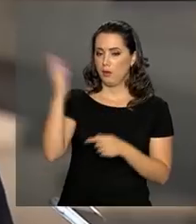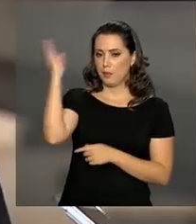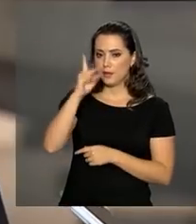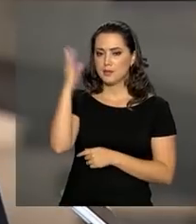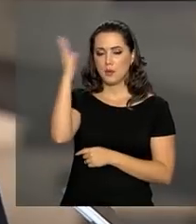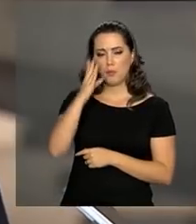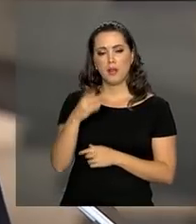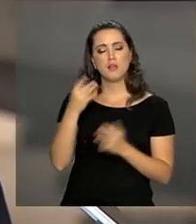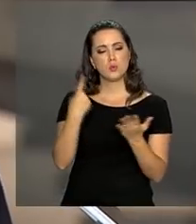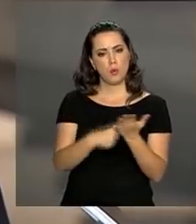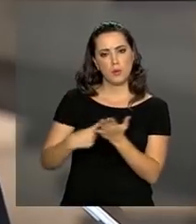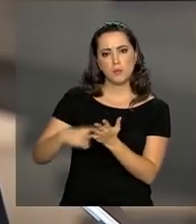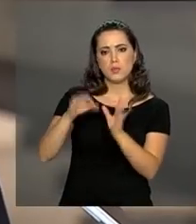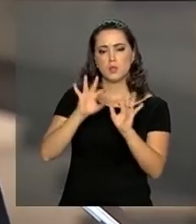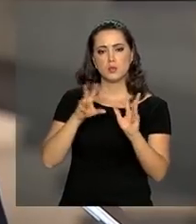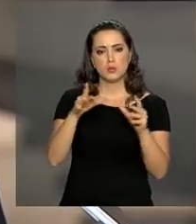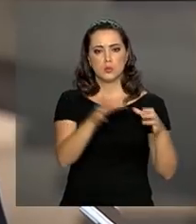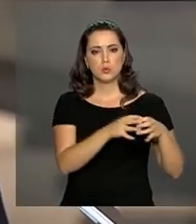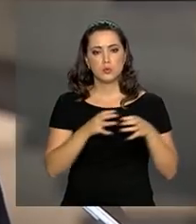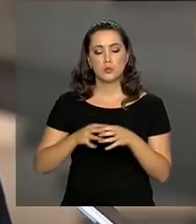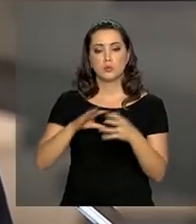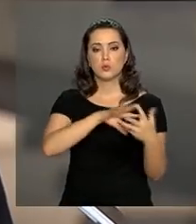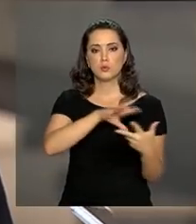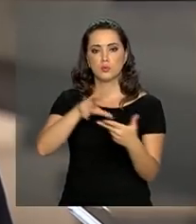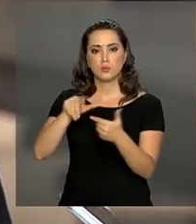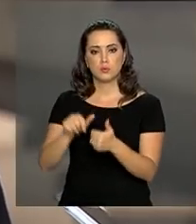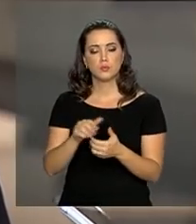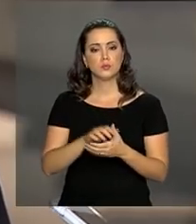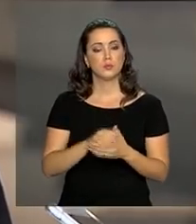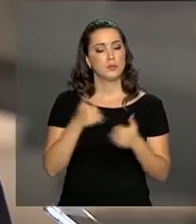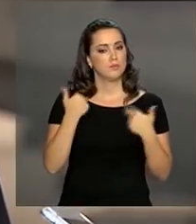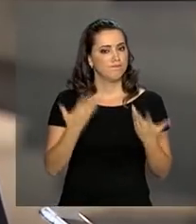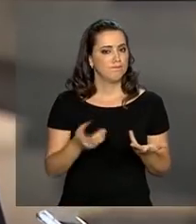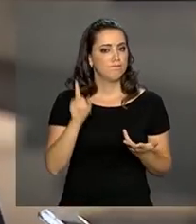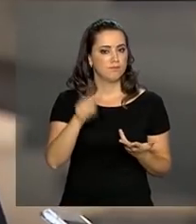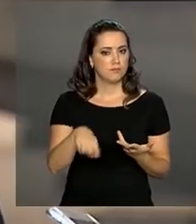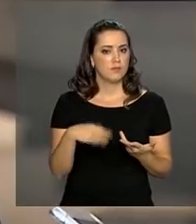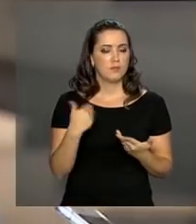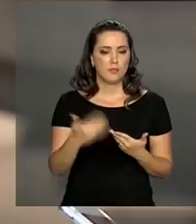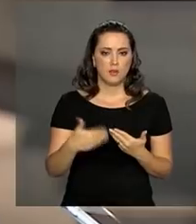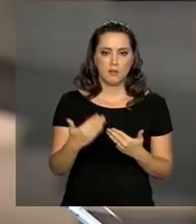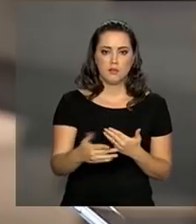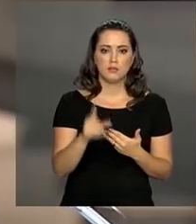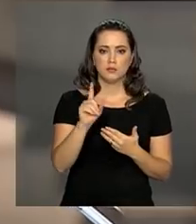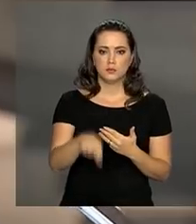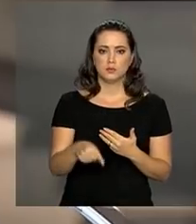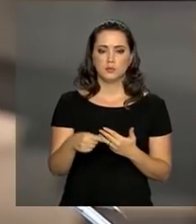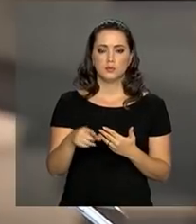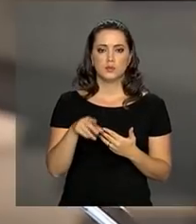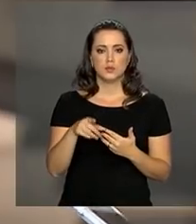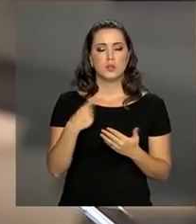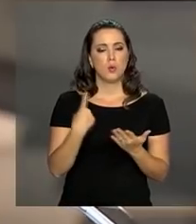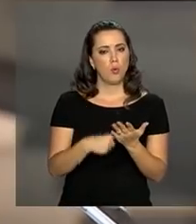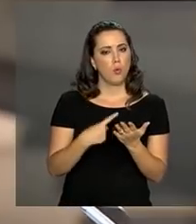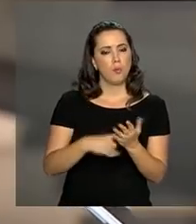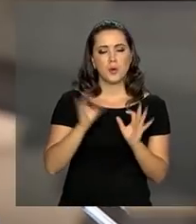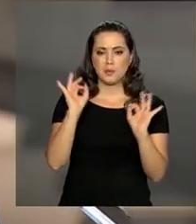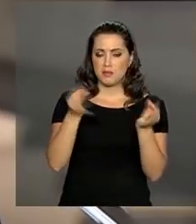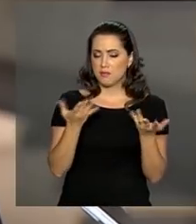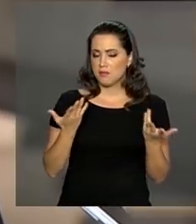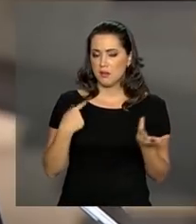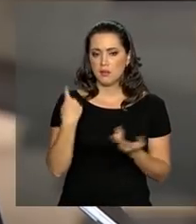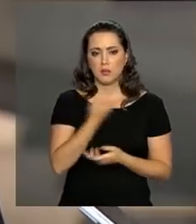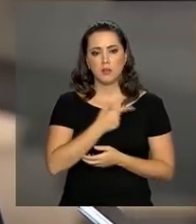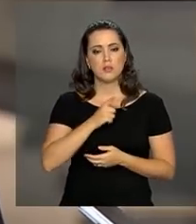um país ativo em todas as organizações multilaterais. E assim é uma consequência lógica